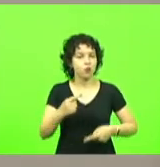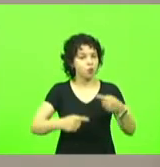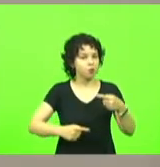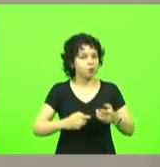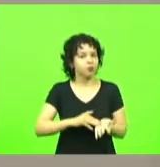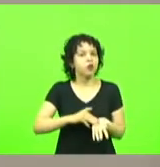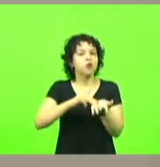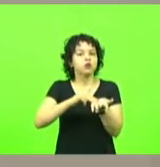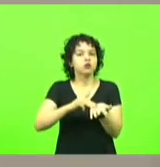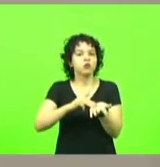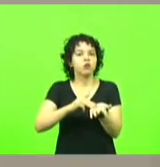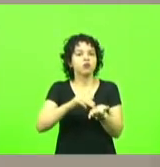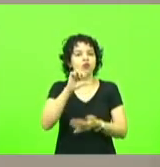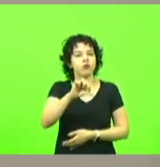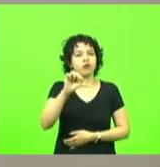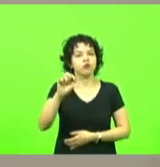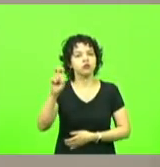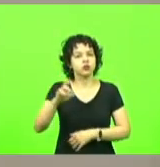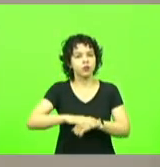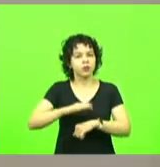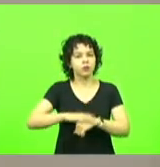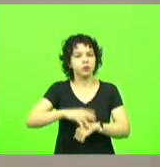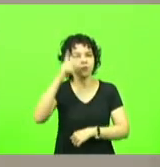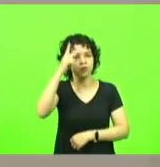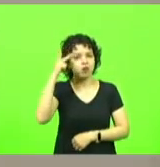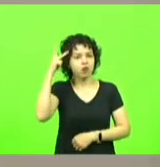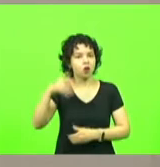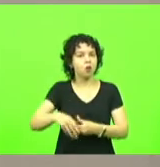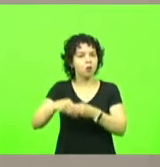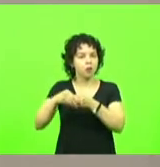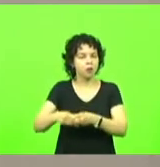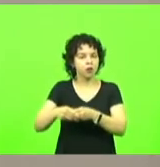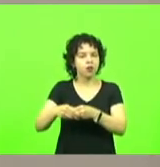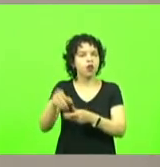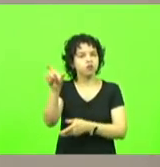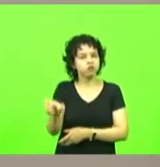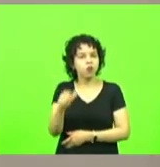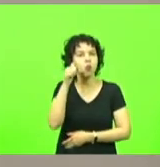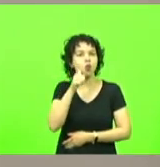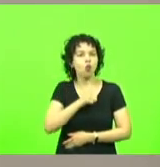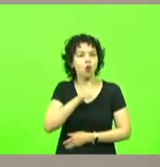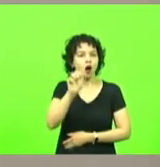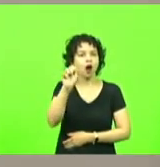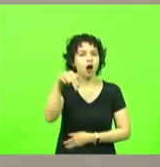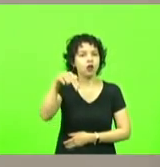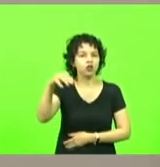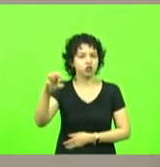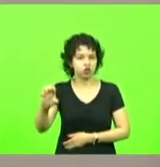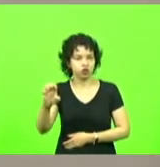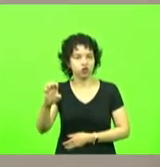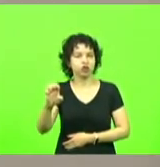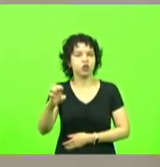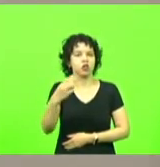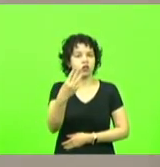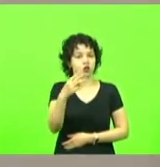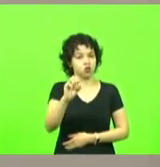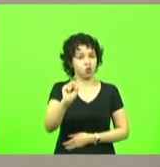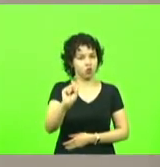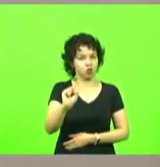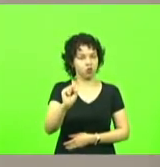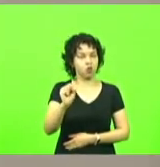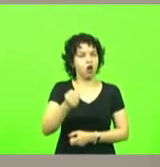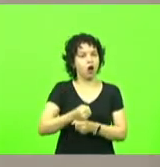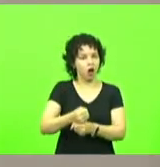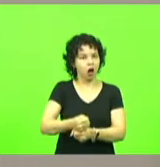995 deputada Paulinha cumprimentando a senhora Anne Margarete Knapp pelos 38 anos de trabalho